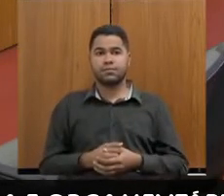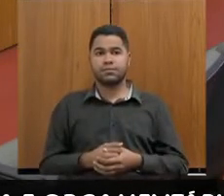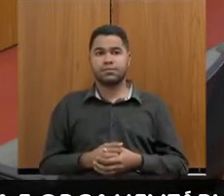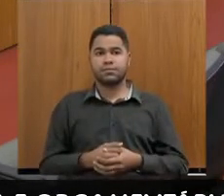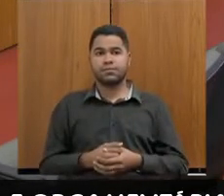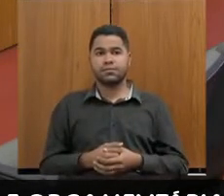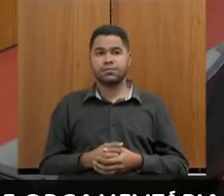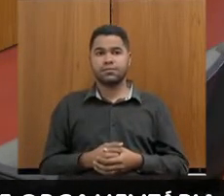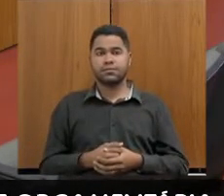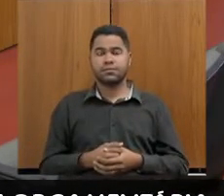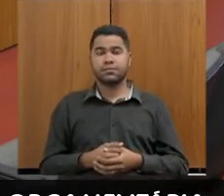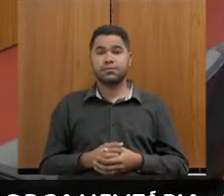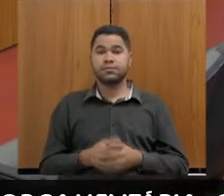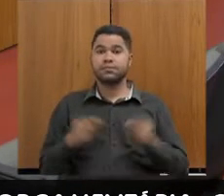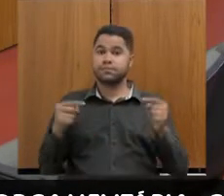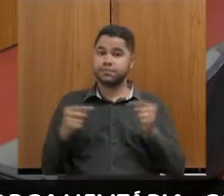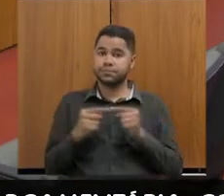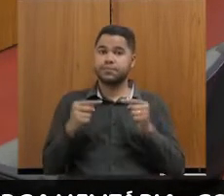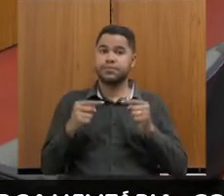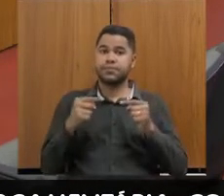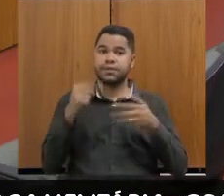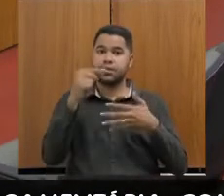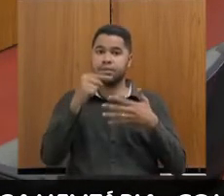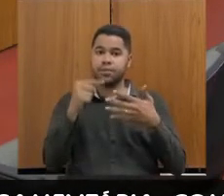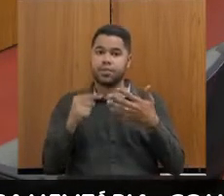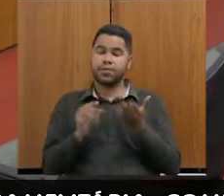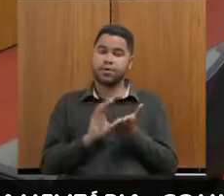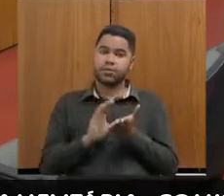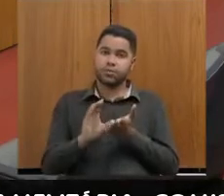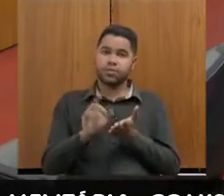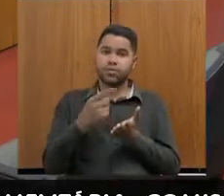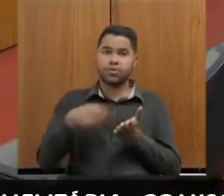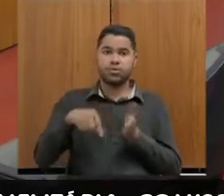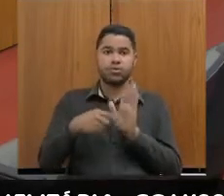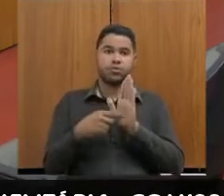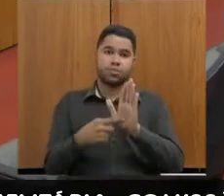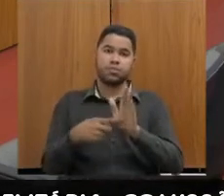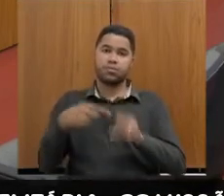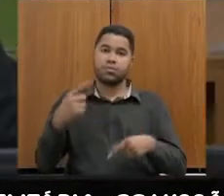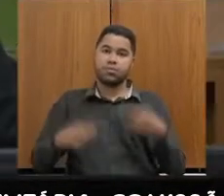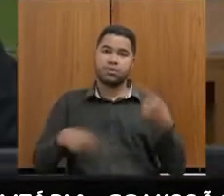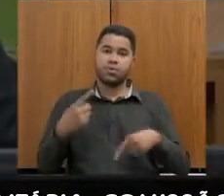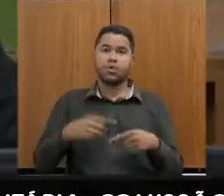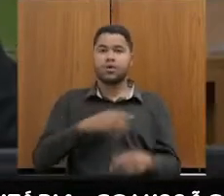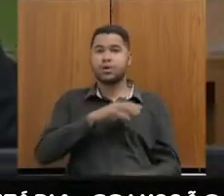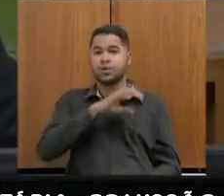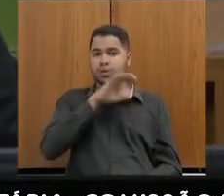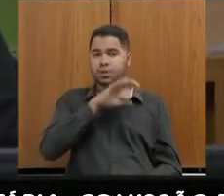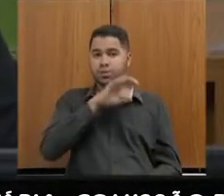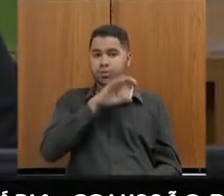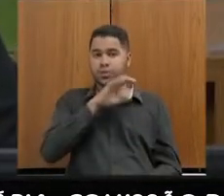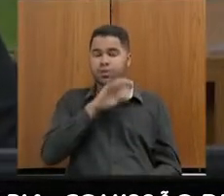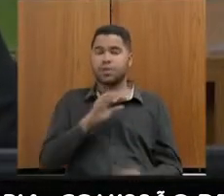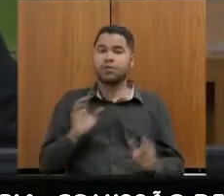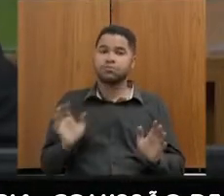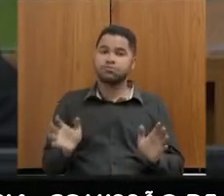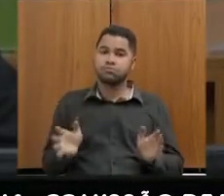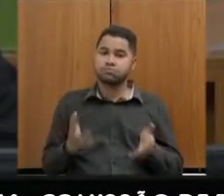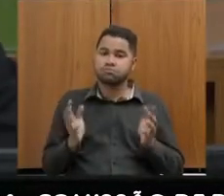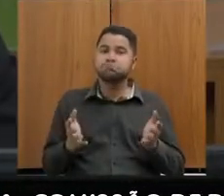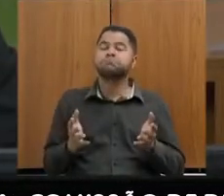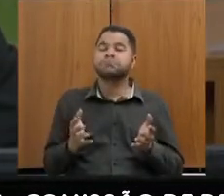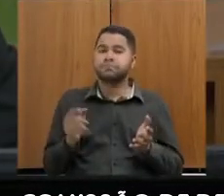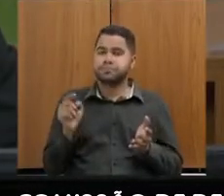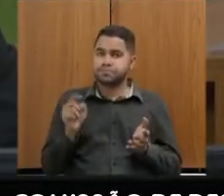deputado Bartô. Com relação à questão da atração de investimento, isso que a gente colocou, eu acho que a política tributária de incentivos que Minas tem, ela é